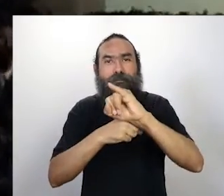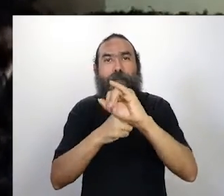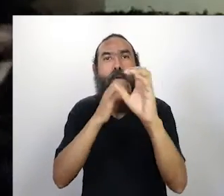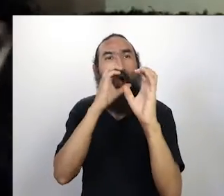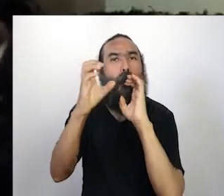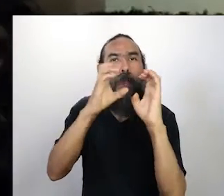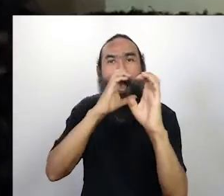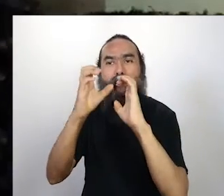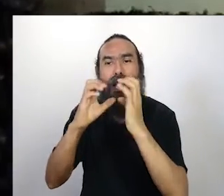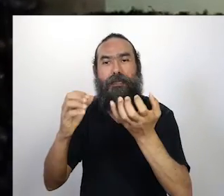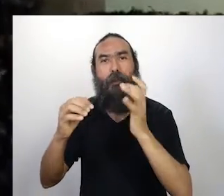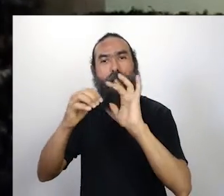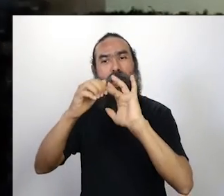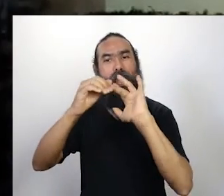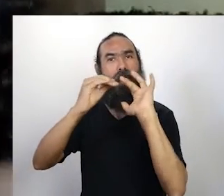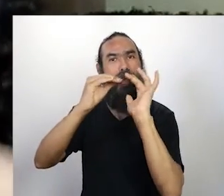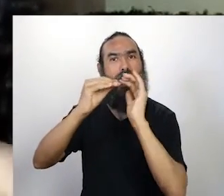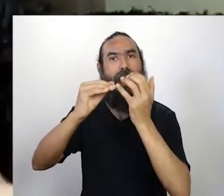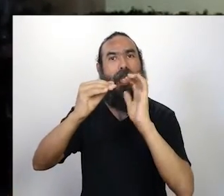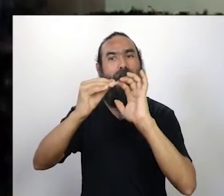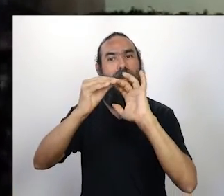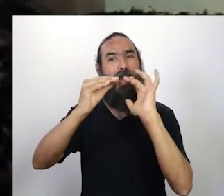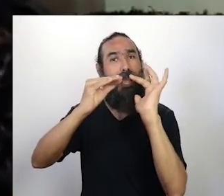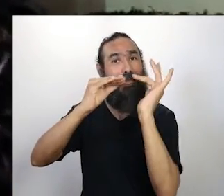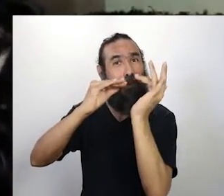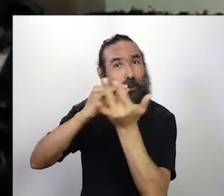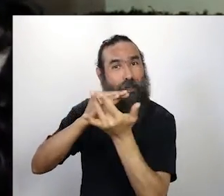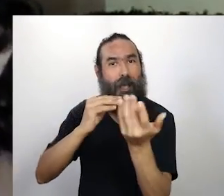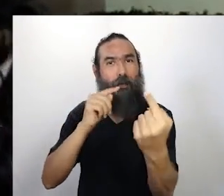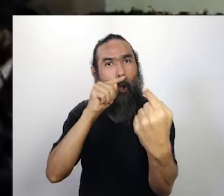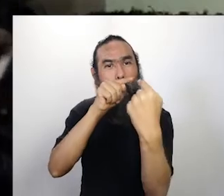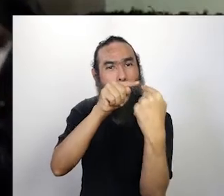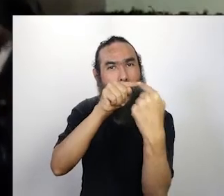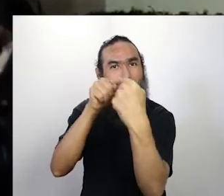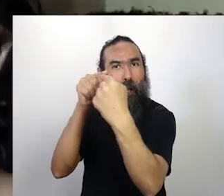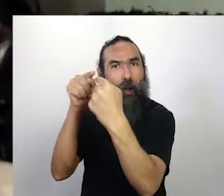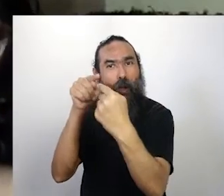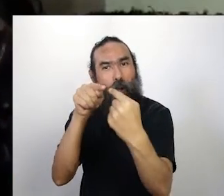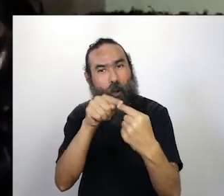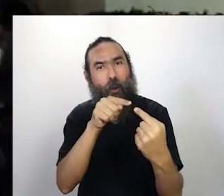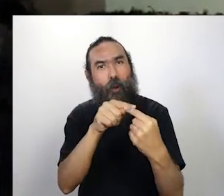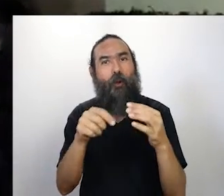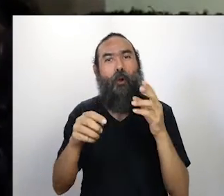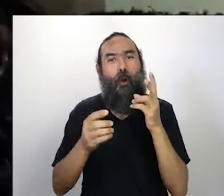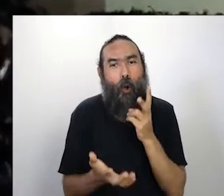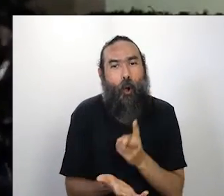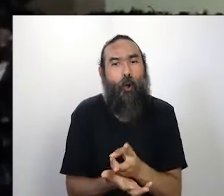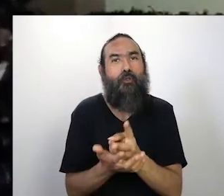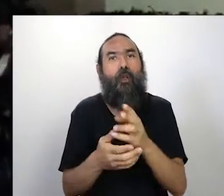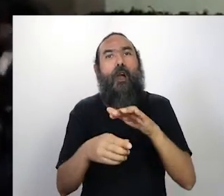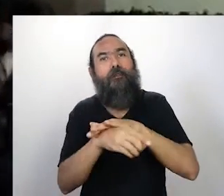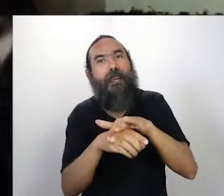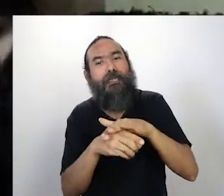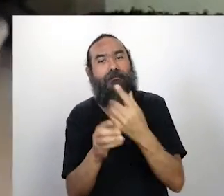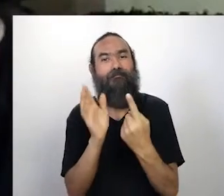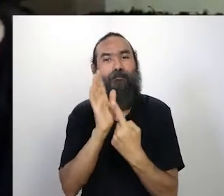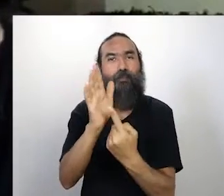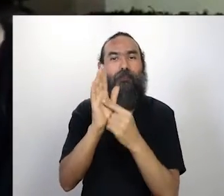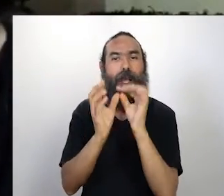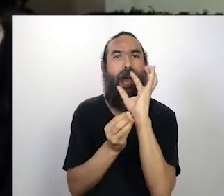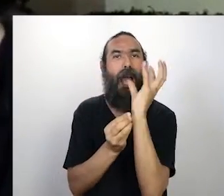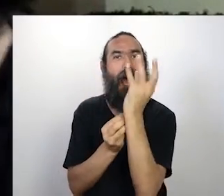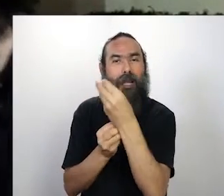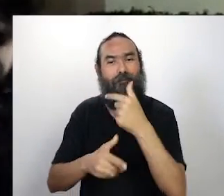redes sociais, enfim, para manter contato com as pessoas, continuar conseguindo escoar essa arte, e ao mesmo